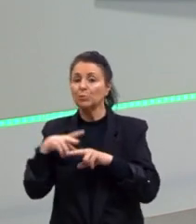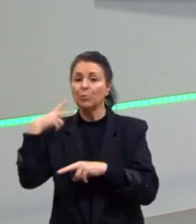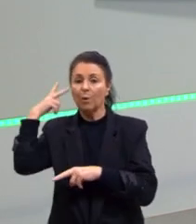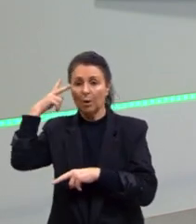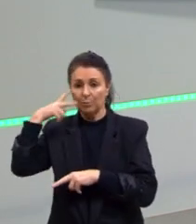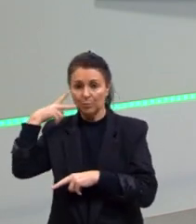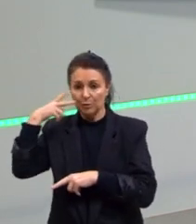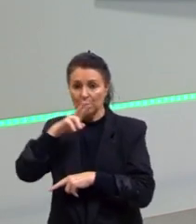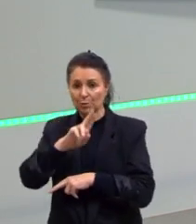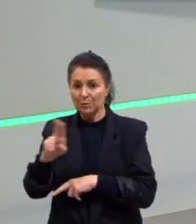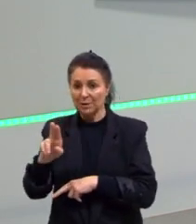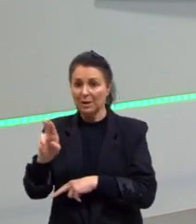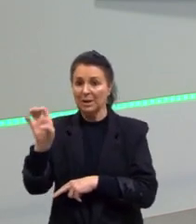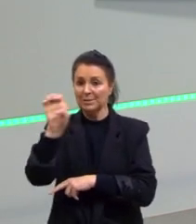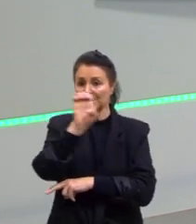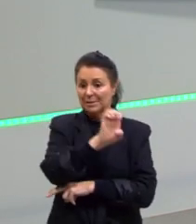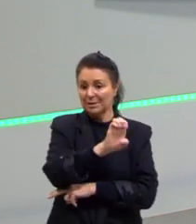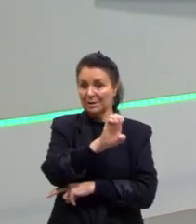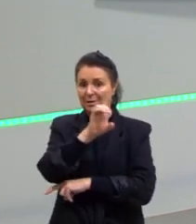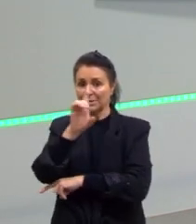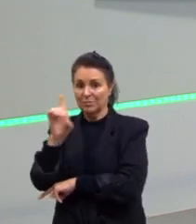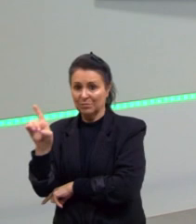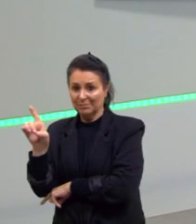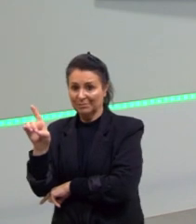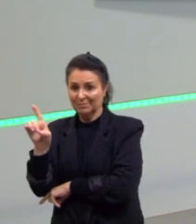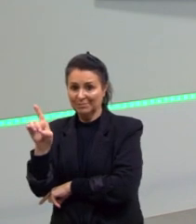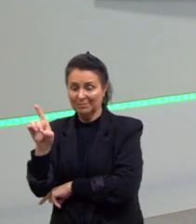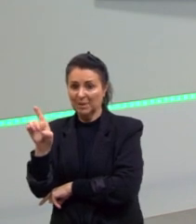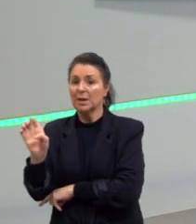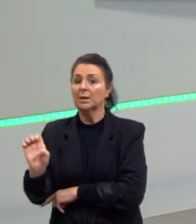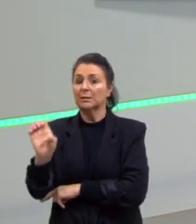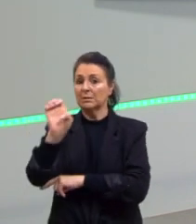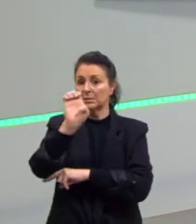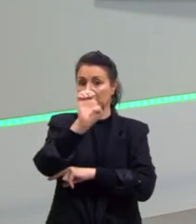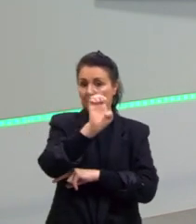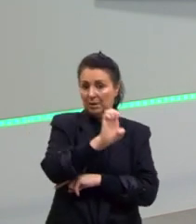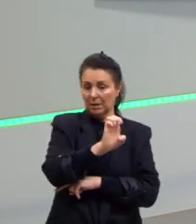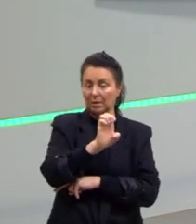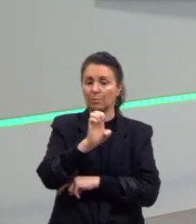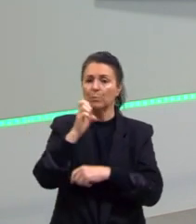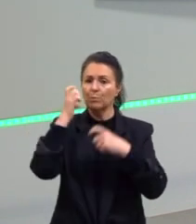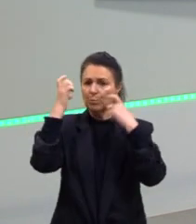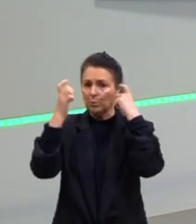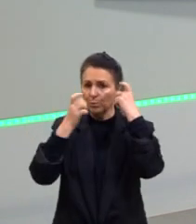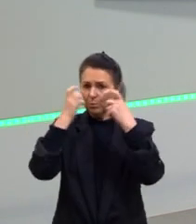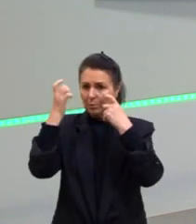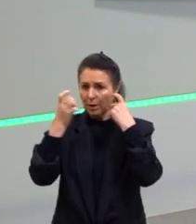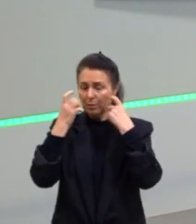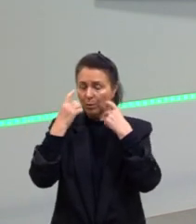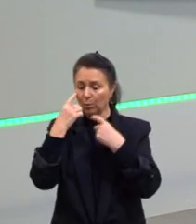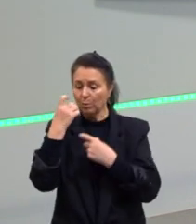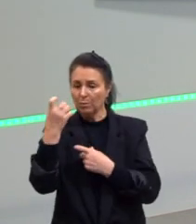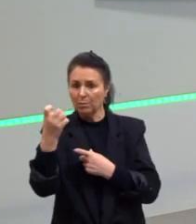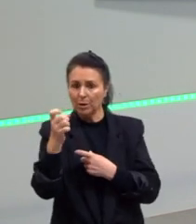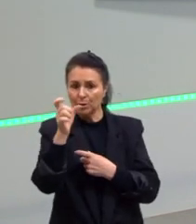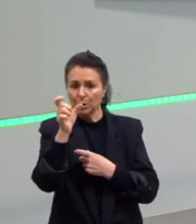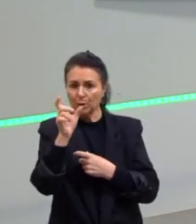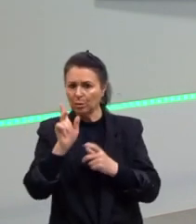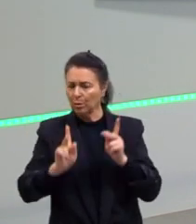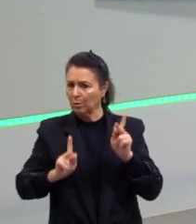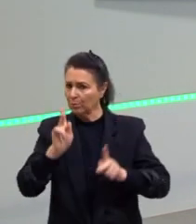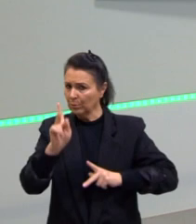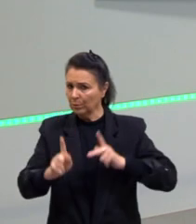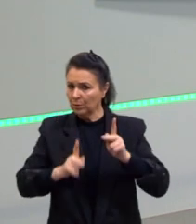esquerda e direita. Uma esquerda que estaria mais preocupada com interesses populares e uma